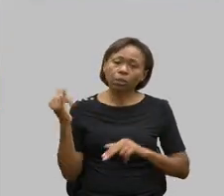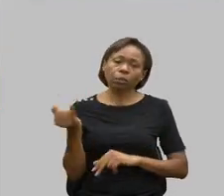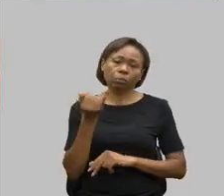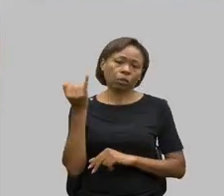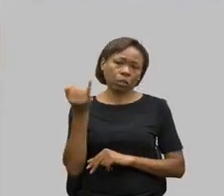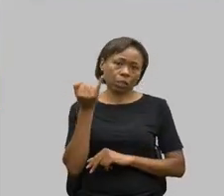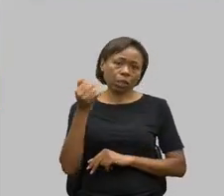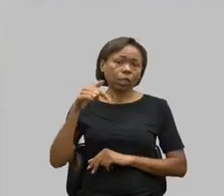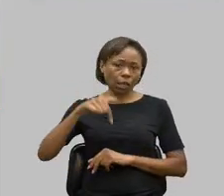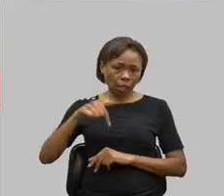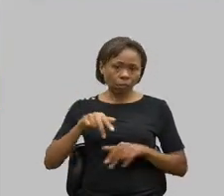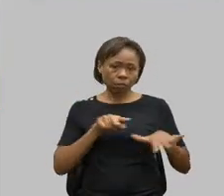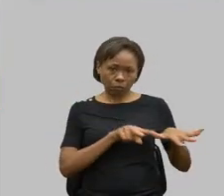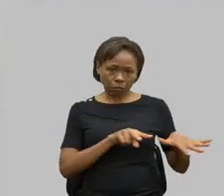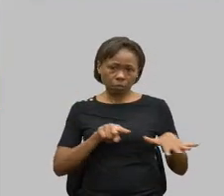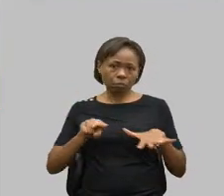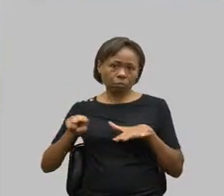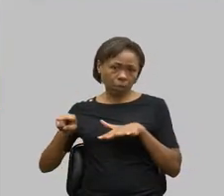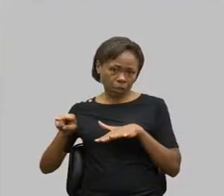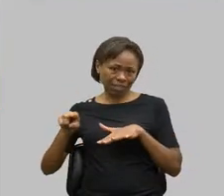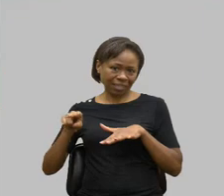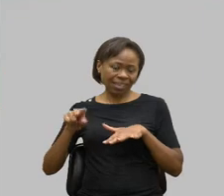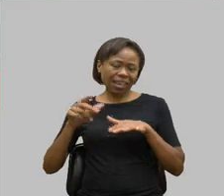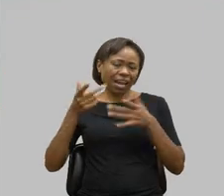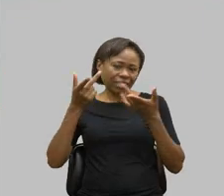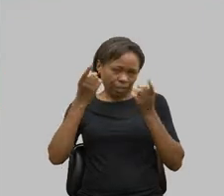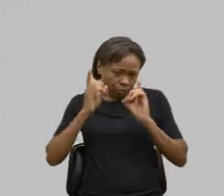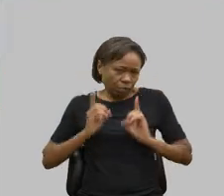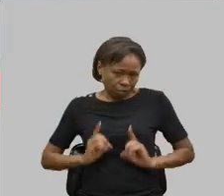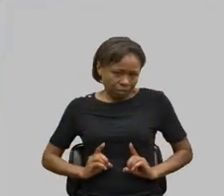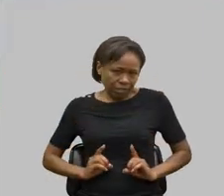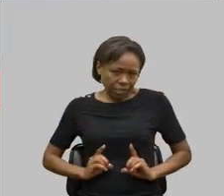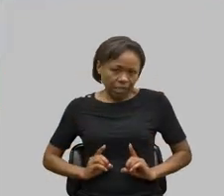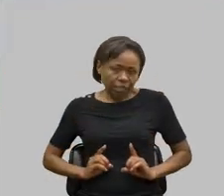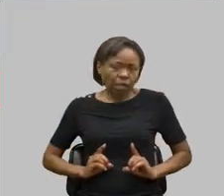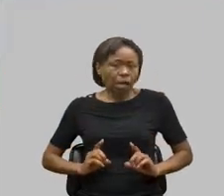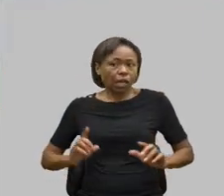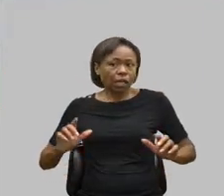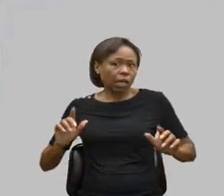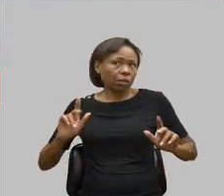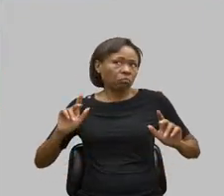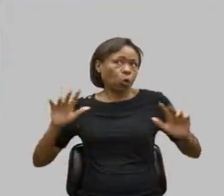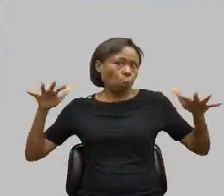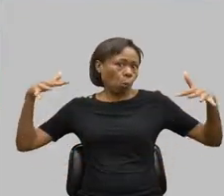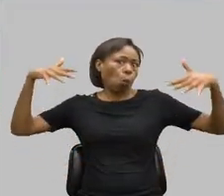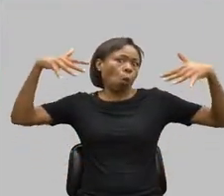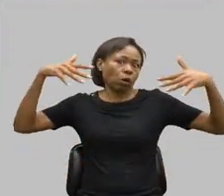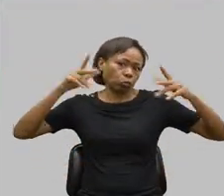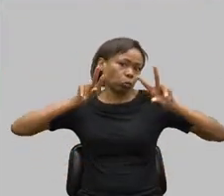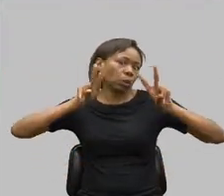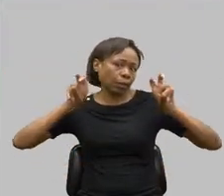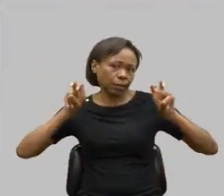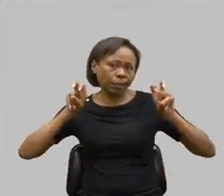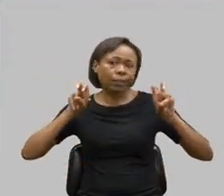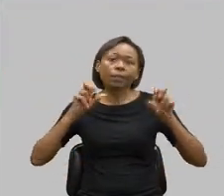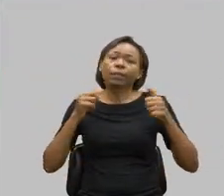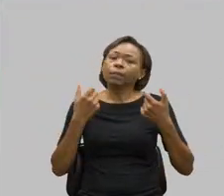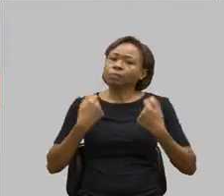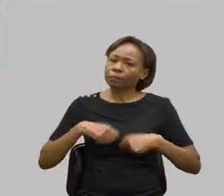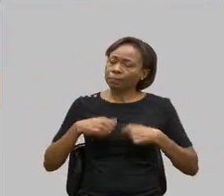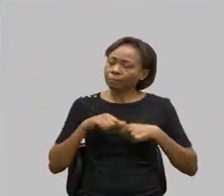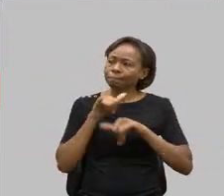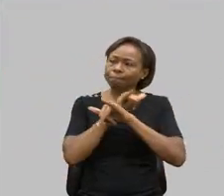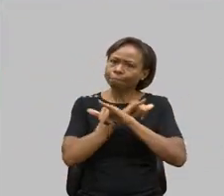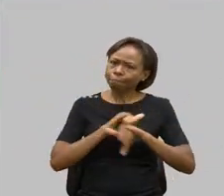dia, nessa semana, em que os olhos são voltados para esse tema, a gente possa falar muito,